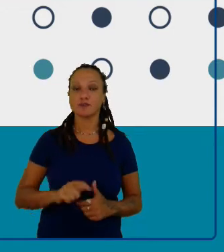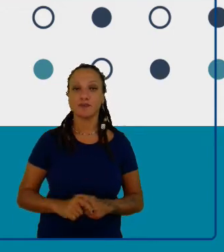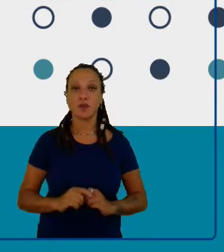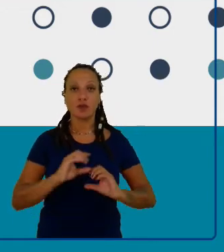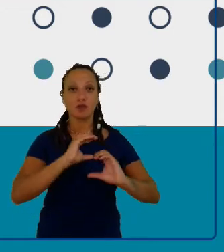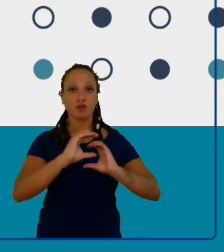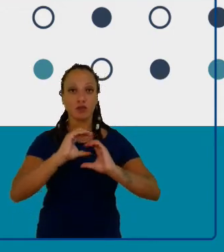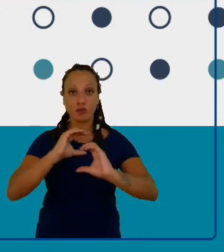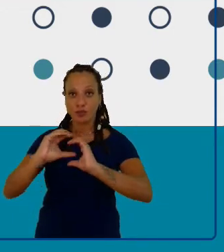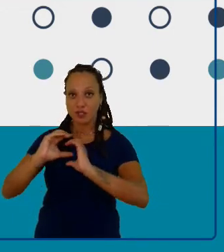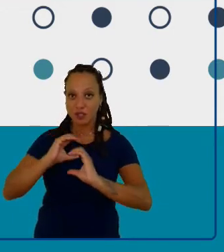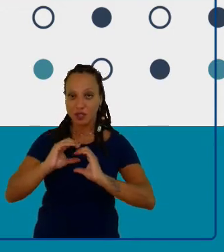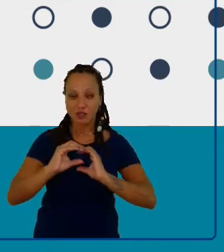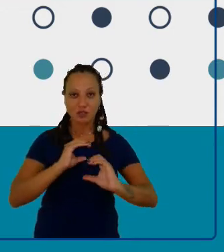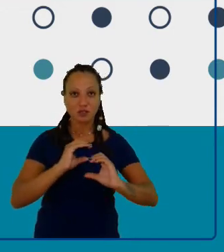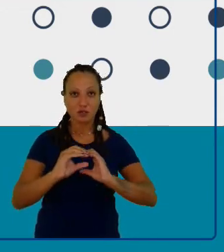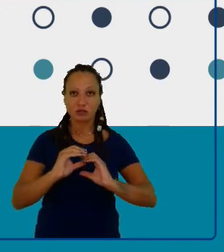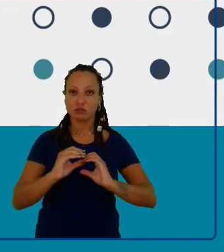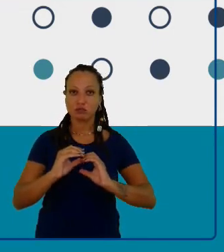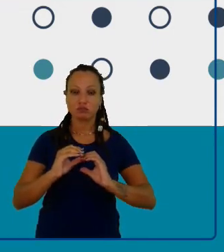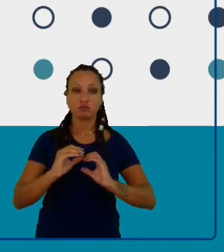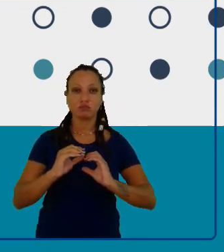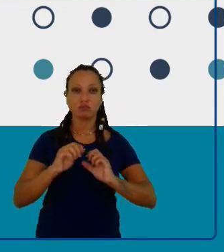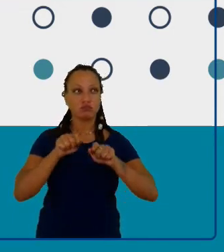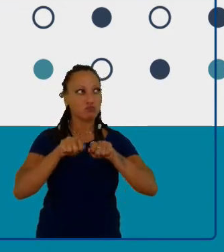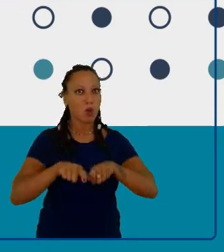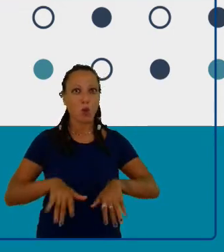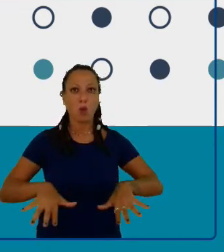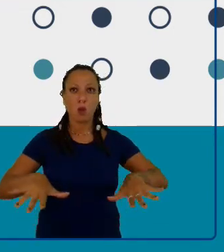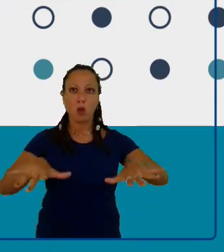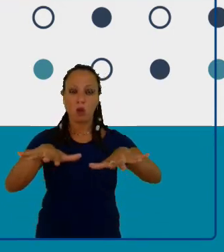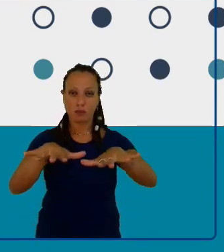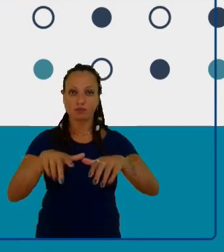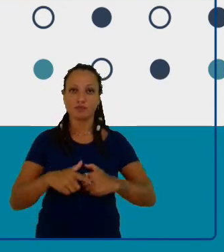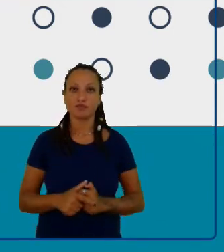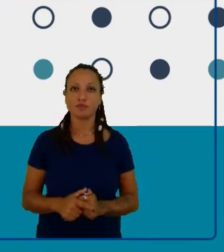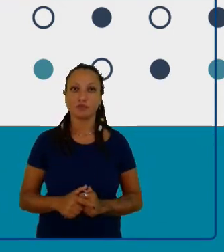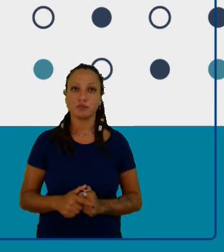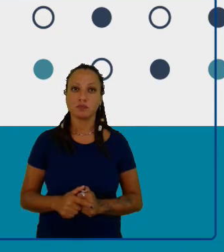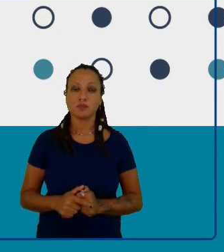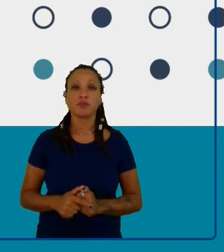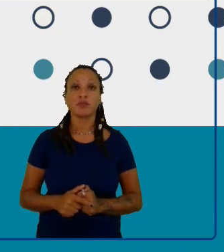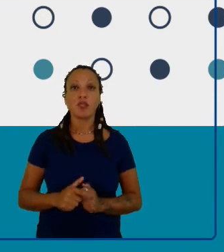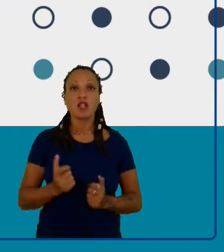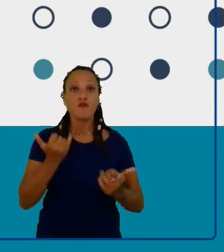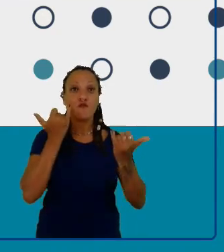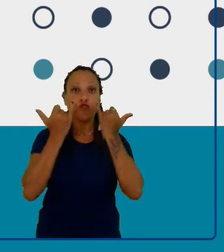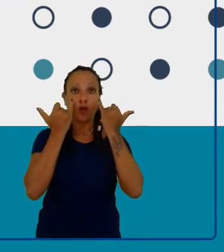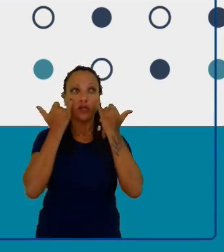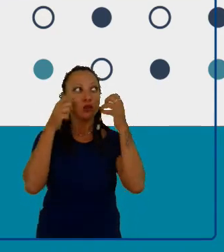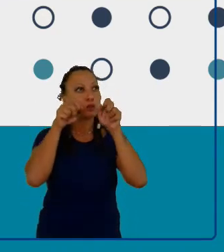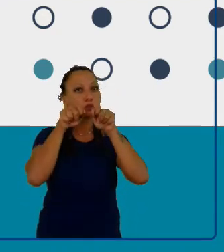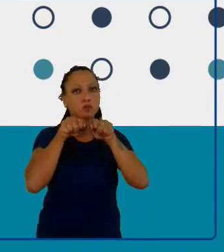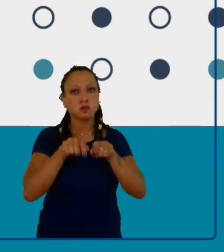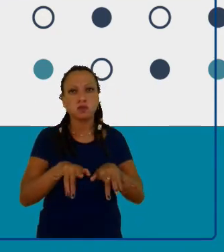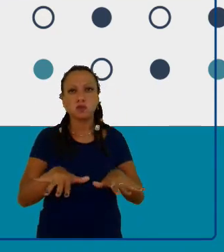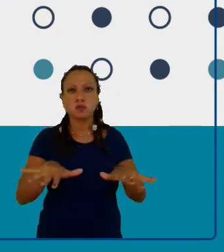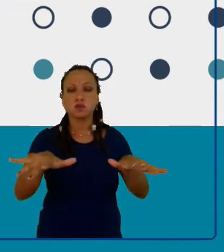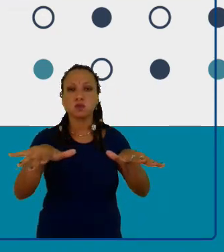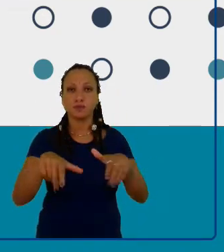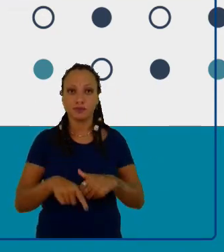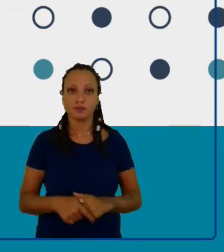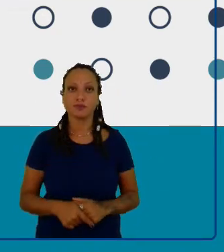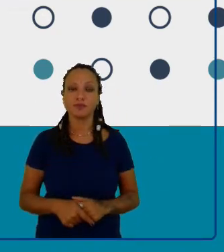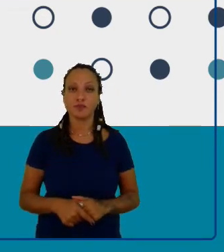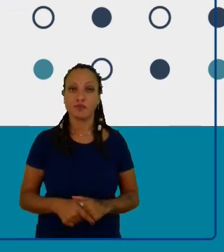amplificada para um alcance amplificado, para uma informação amplificada, para